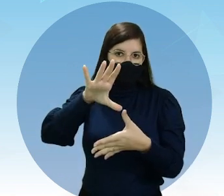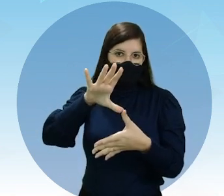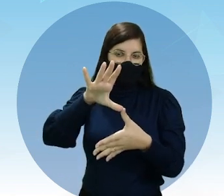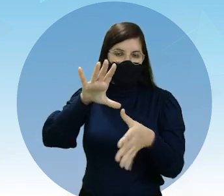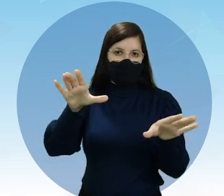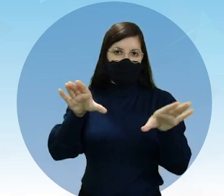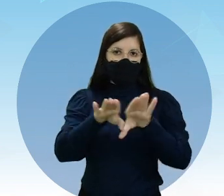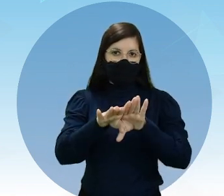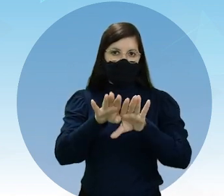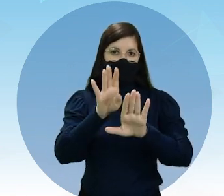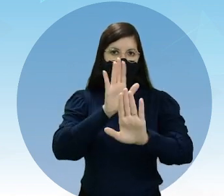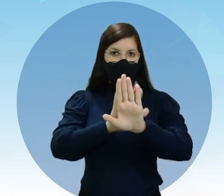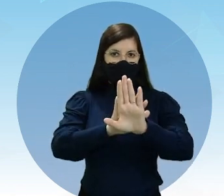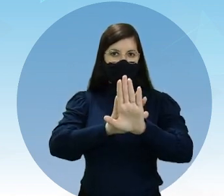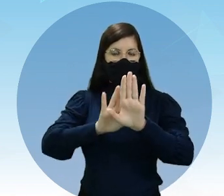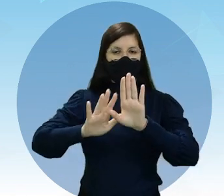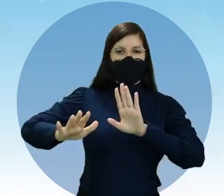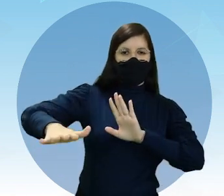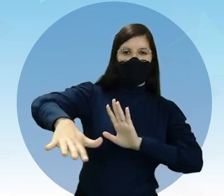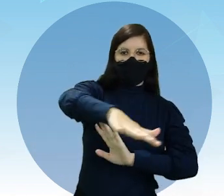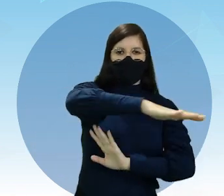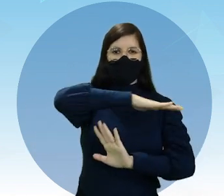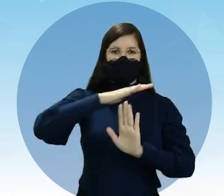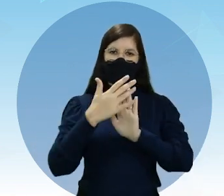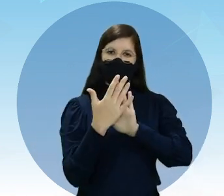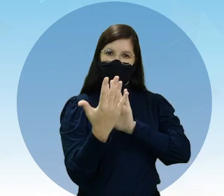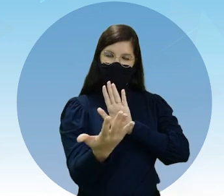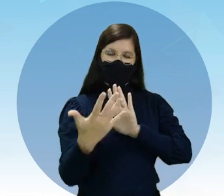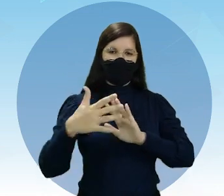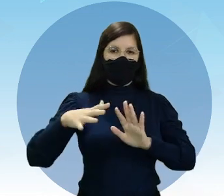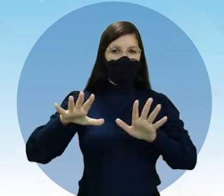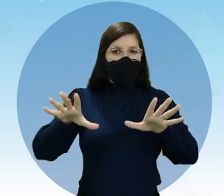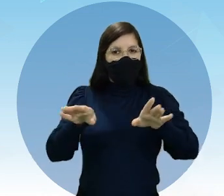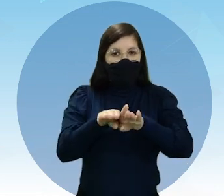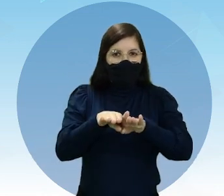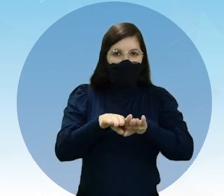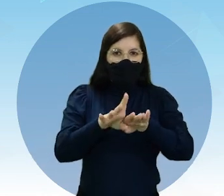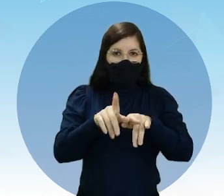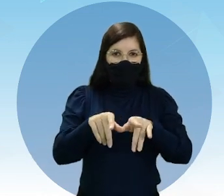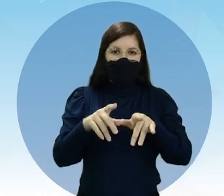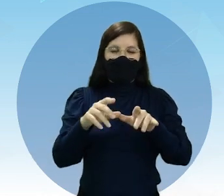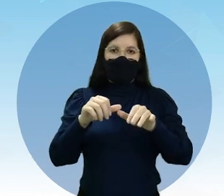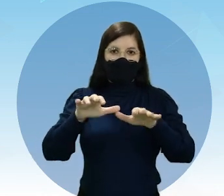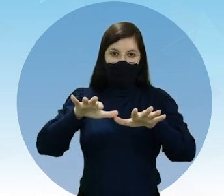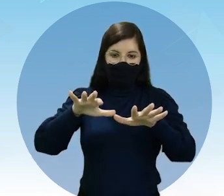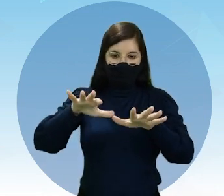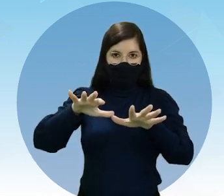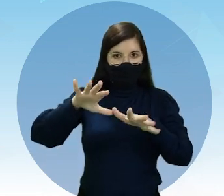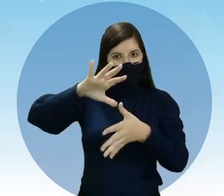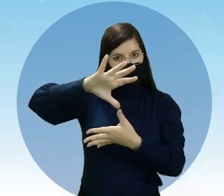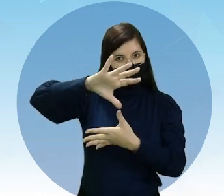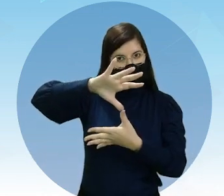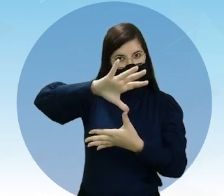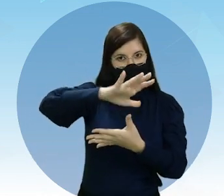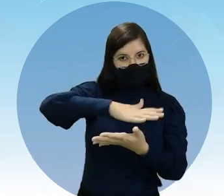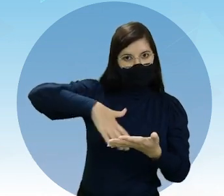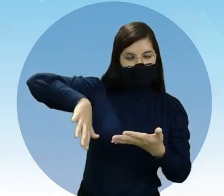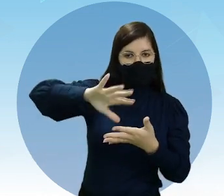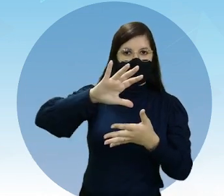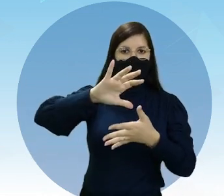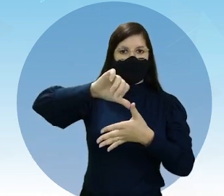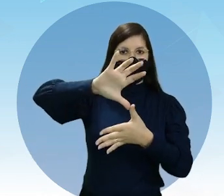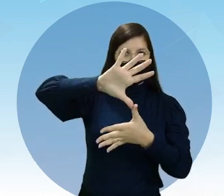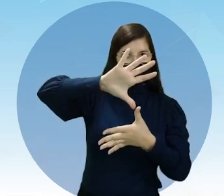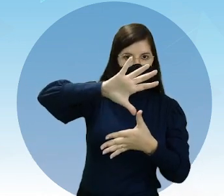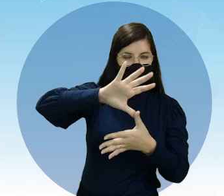costas, das atlânticas. Essas costas eram atlânticas das Américas, da Europa